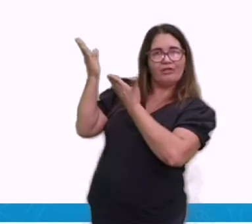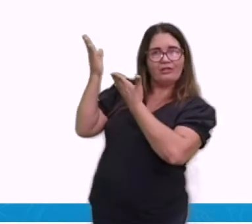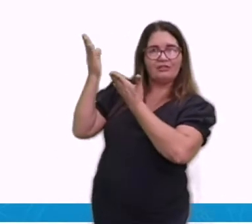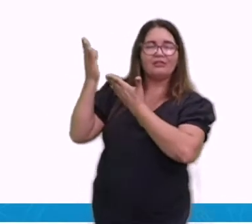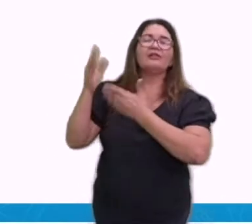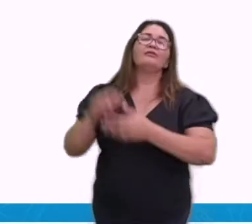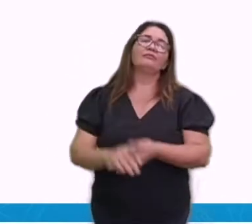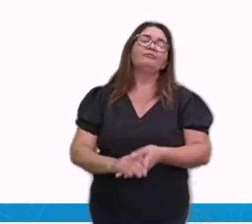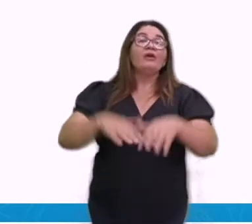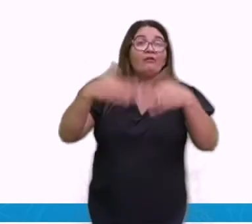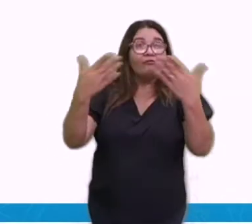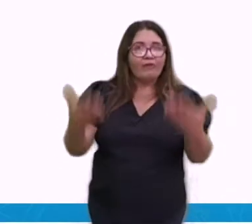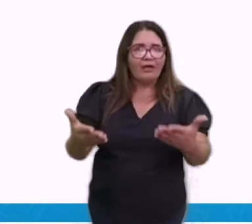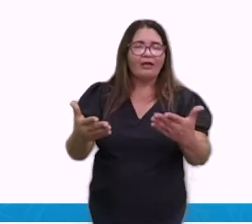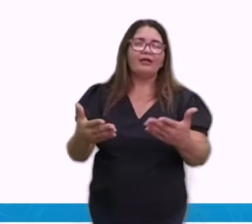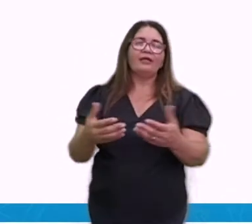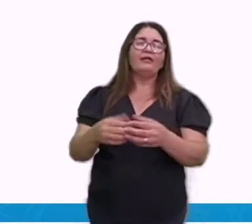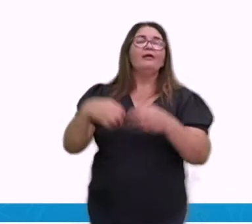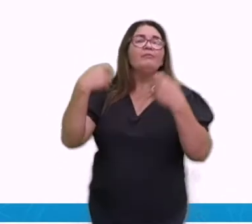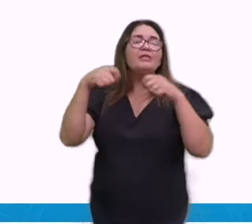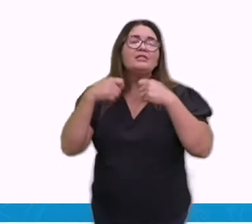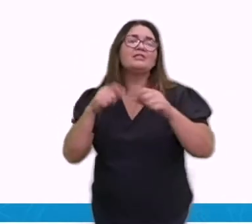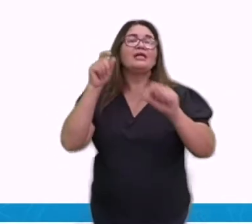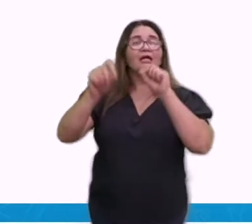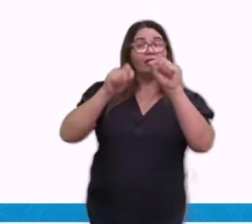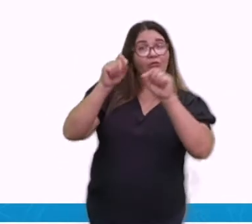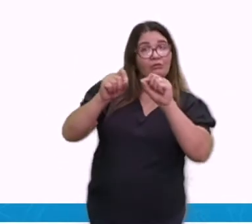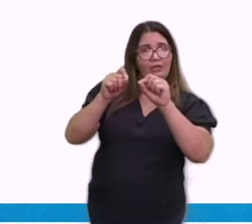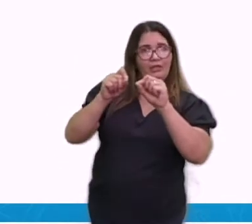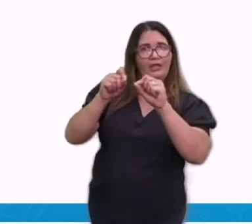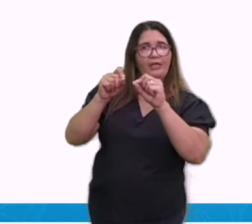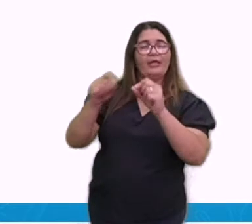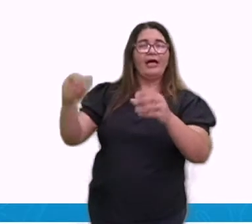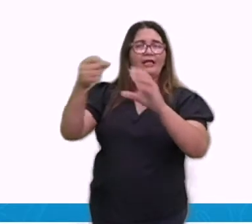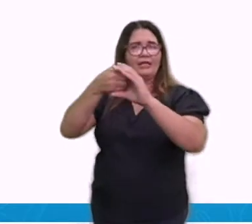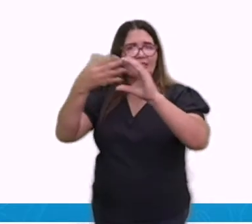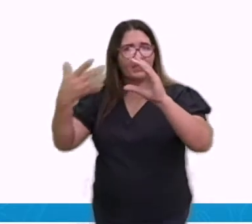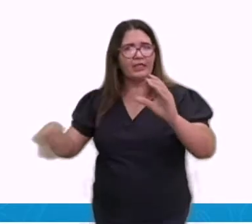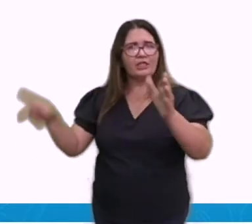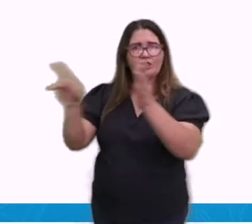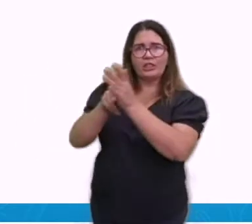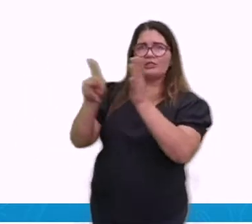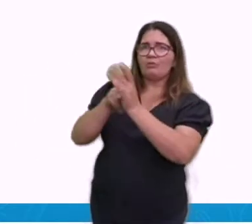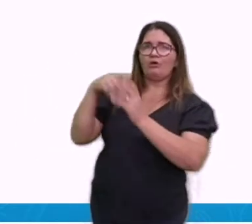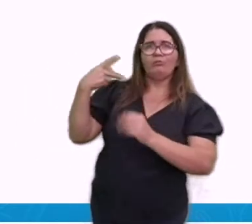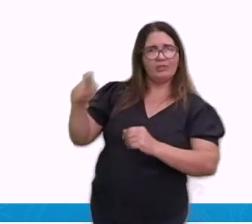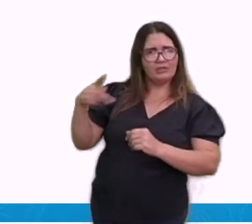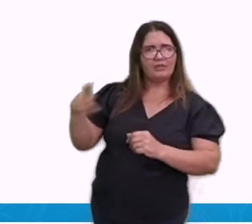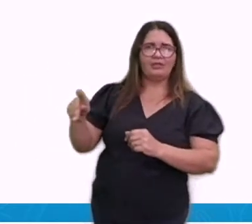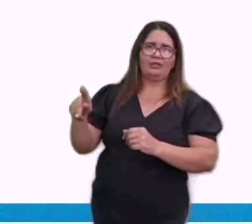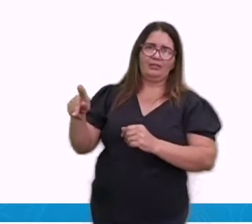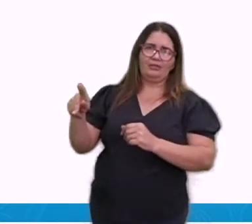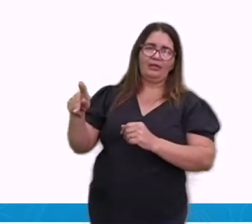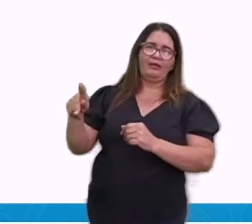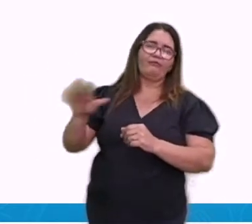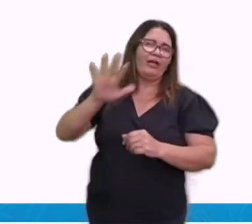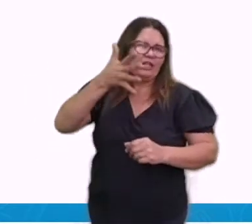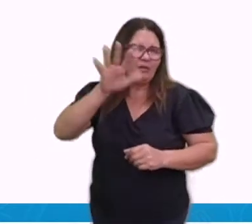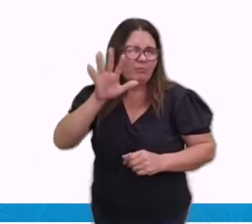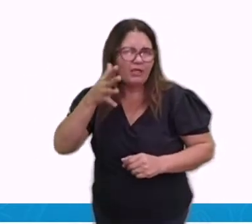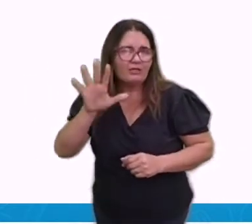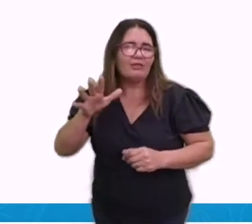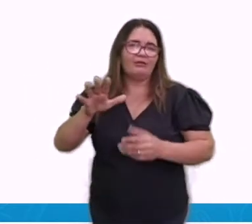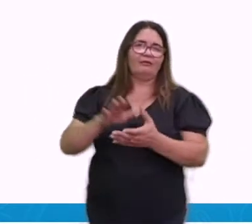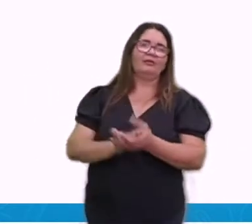do formato daquele lugar. As terras. Como que é ali aquele lugar. Então vamos